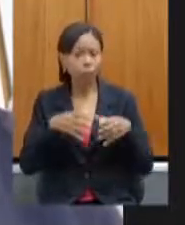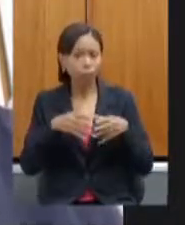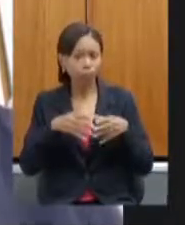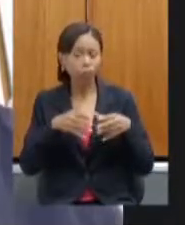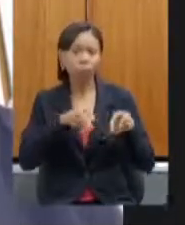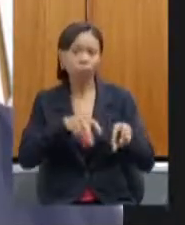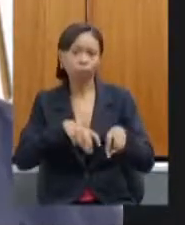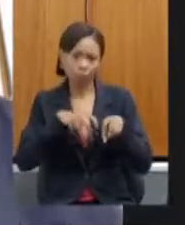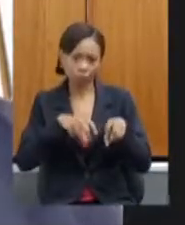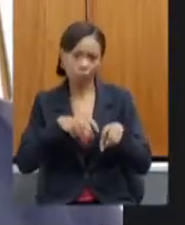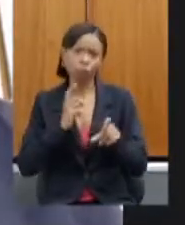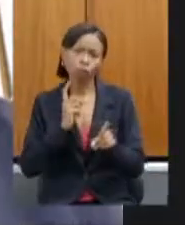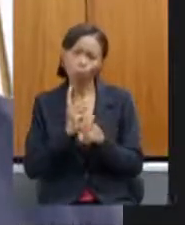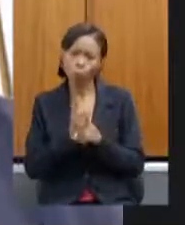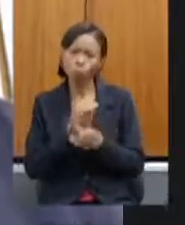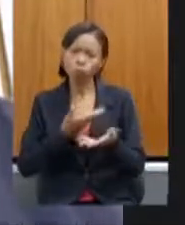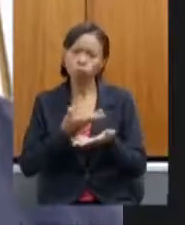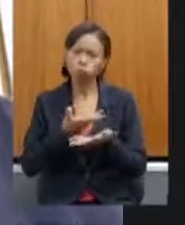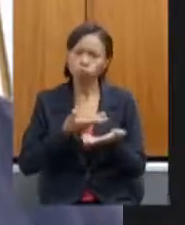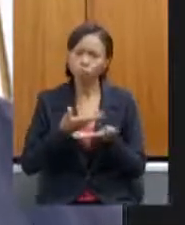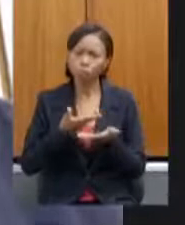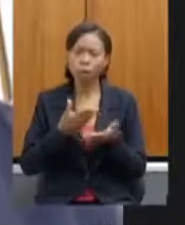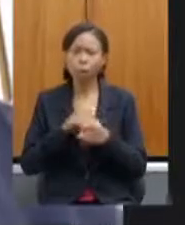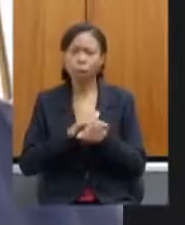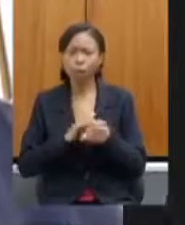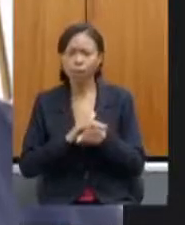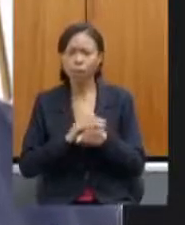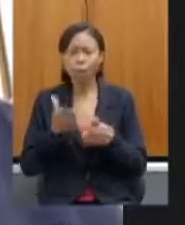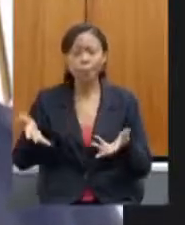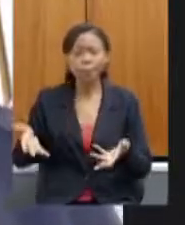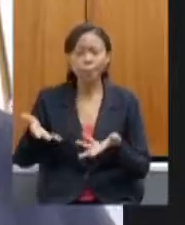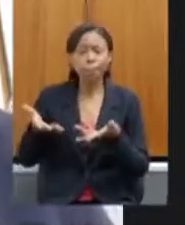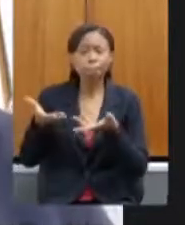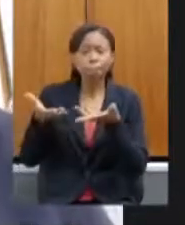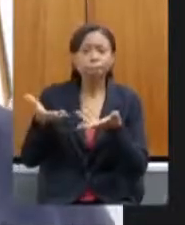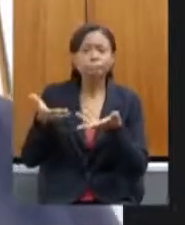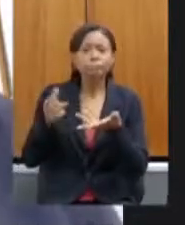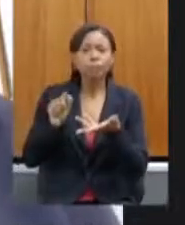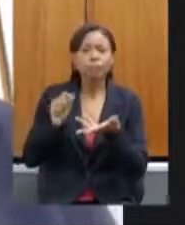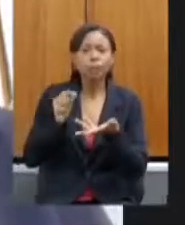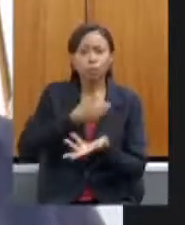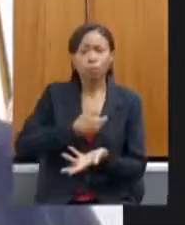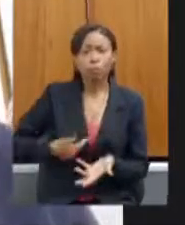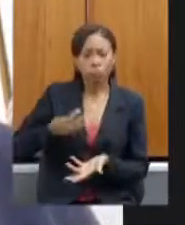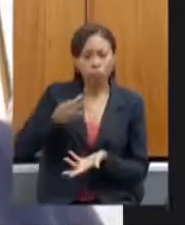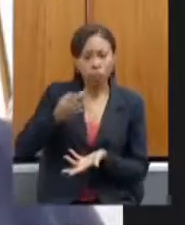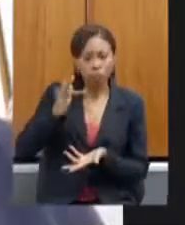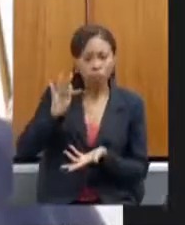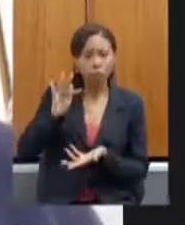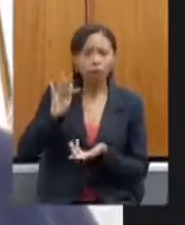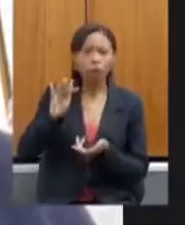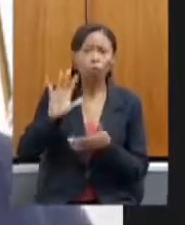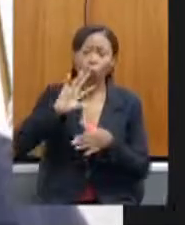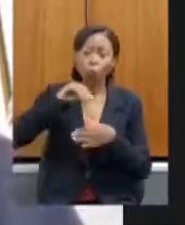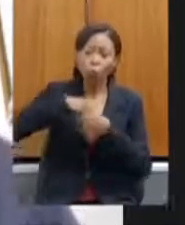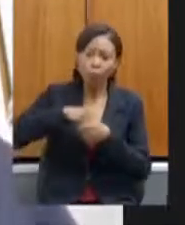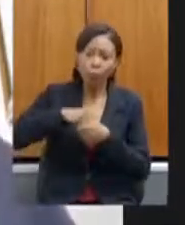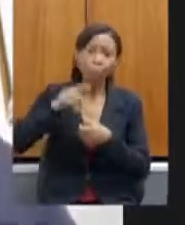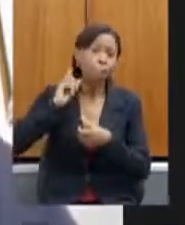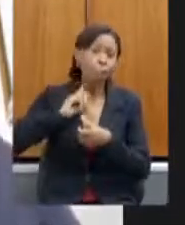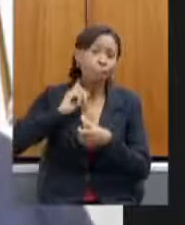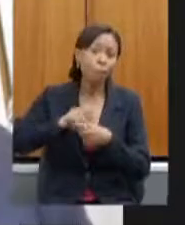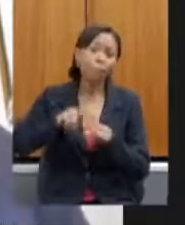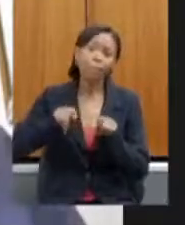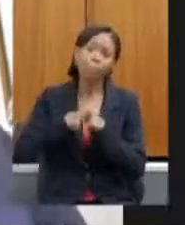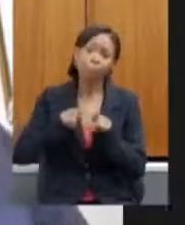fazer o possível para sensibilizar o governo federal incluir Minas Gerais neste novo programa que começa o ano que vem e